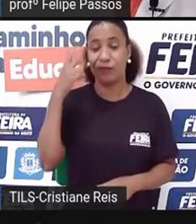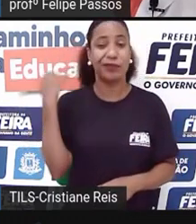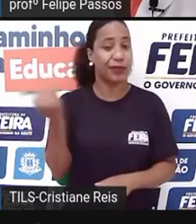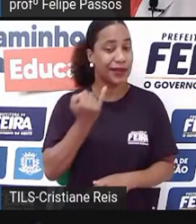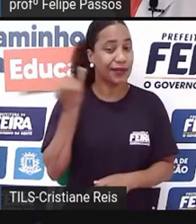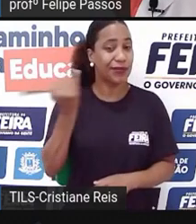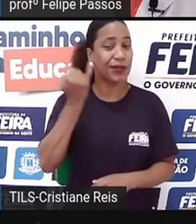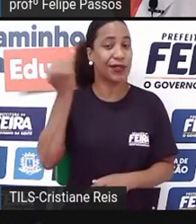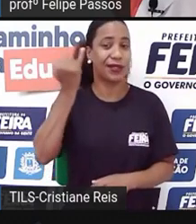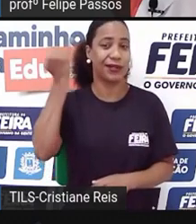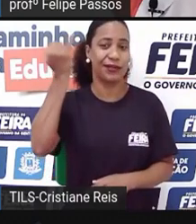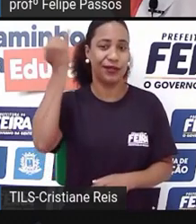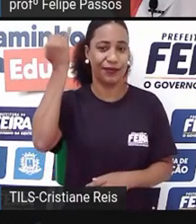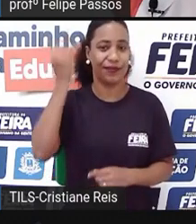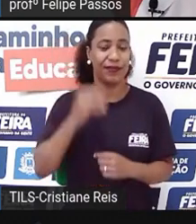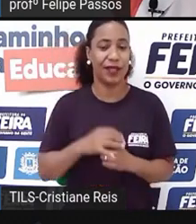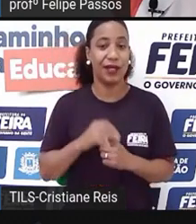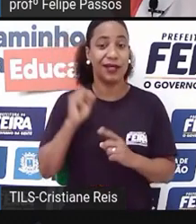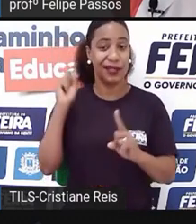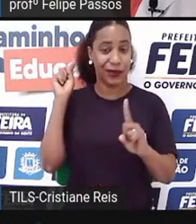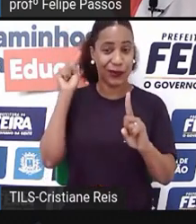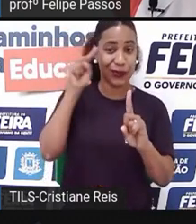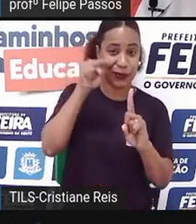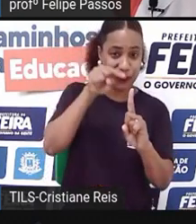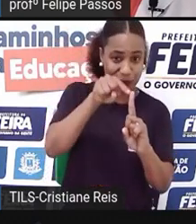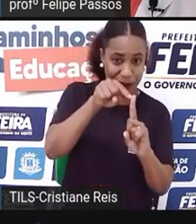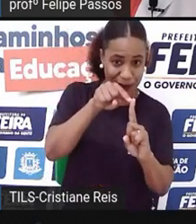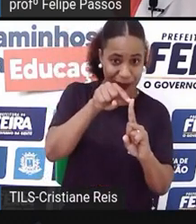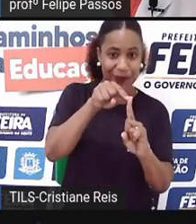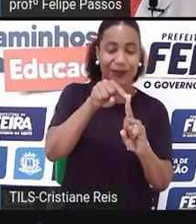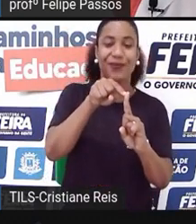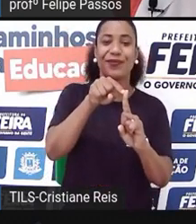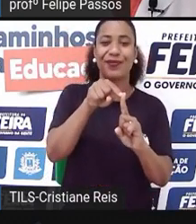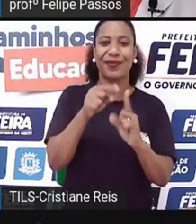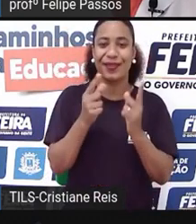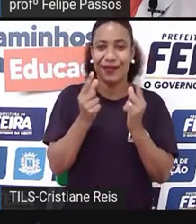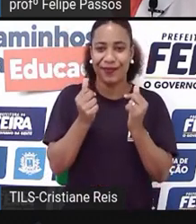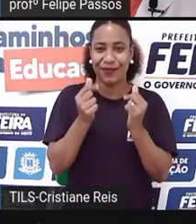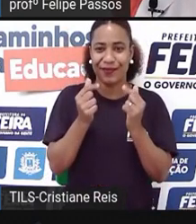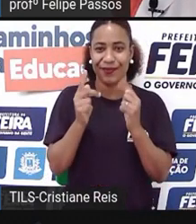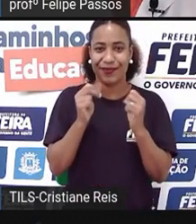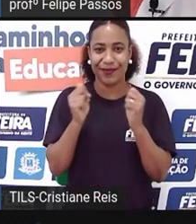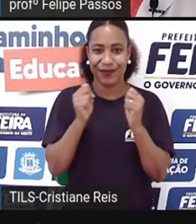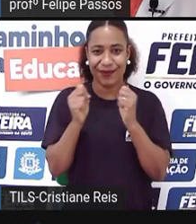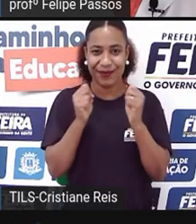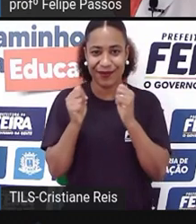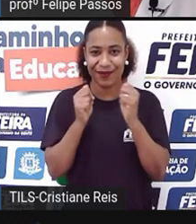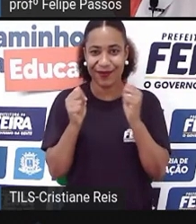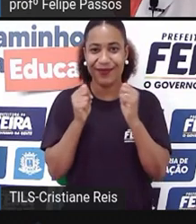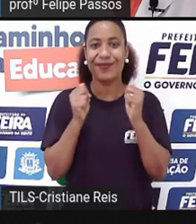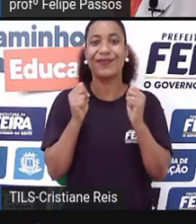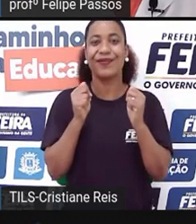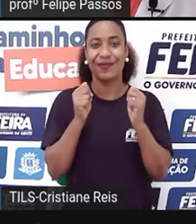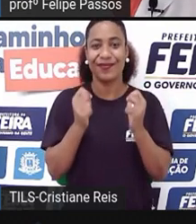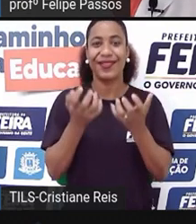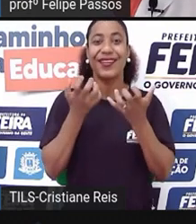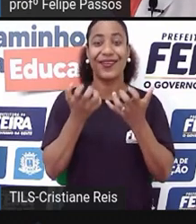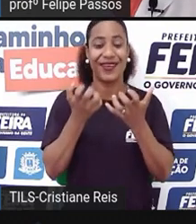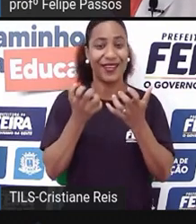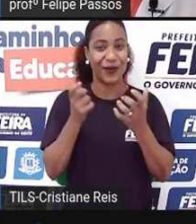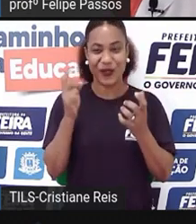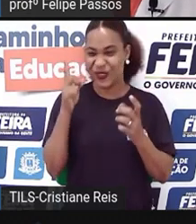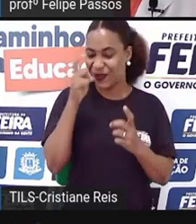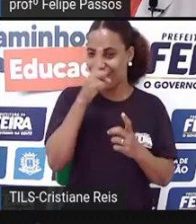porque, se a gente tem uma meta, poupar vai ser algo que vai ser um desafio que eu quero conseguir.